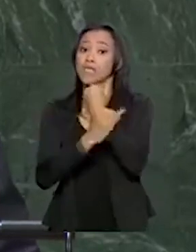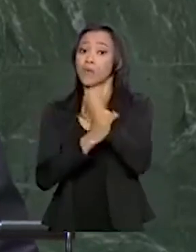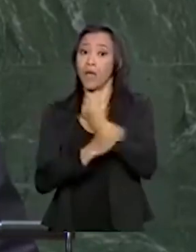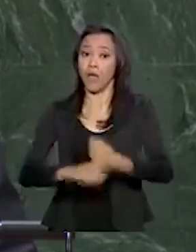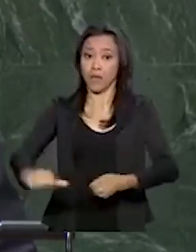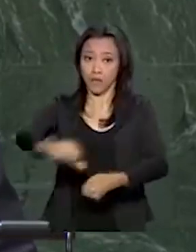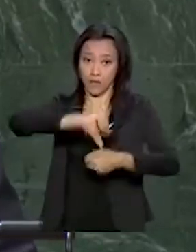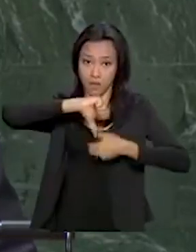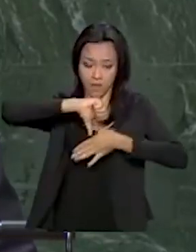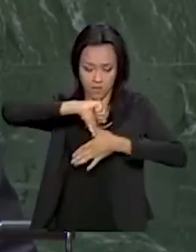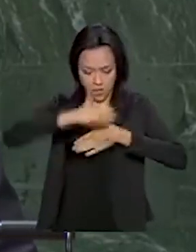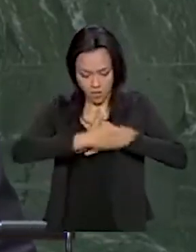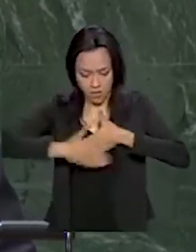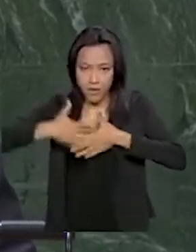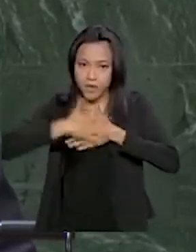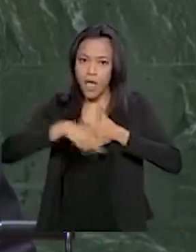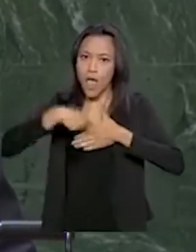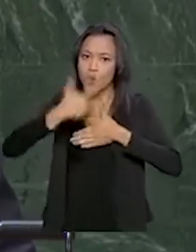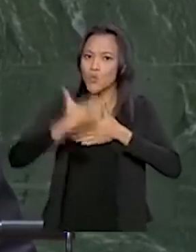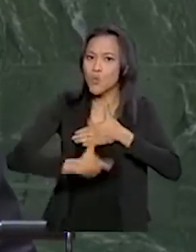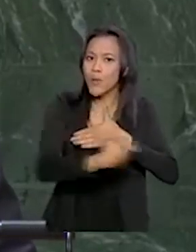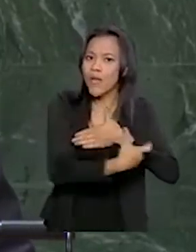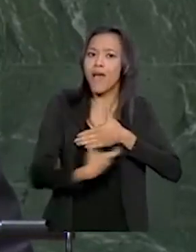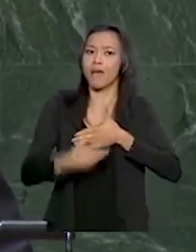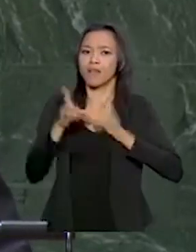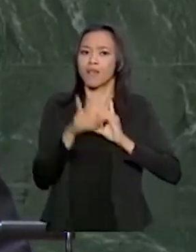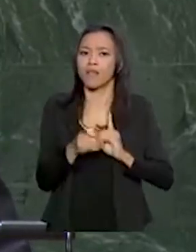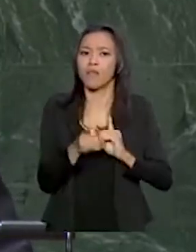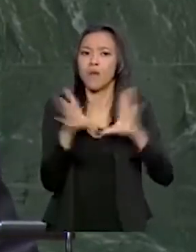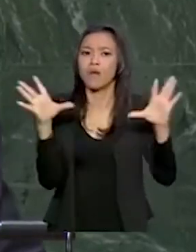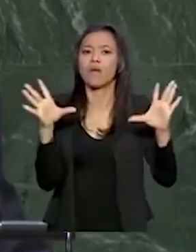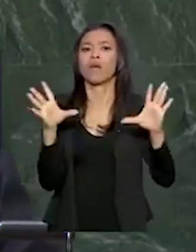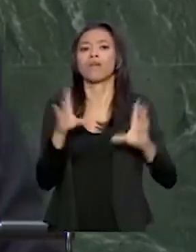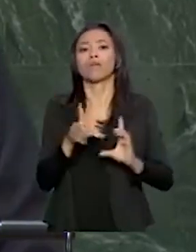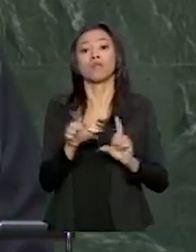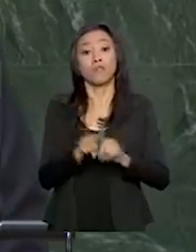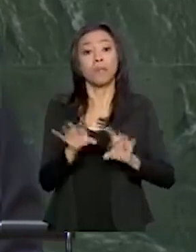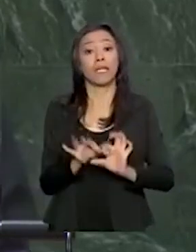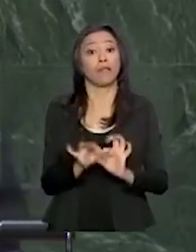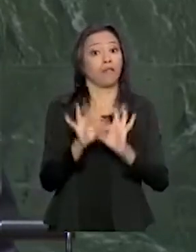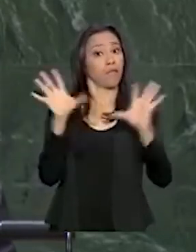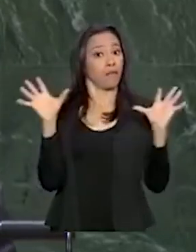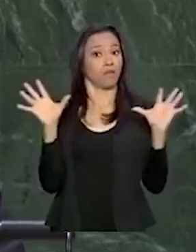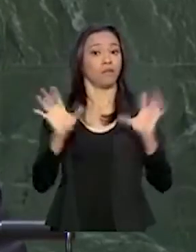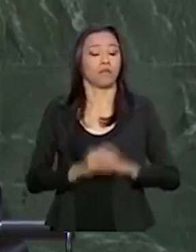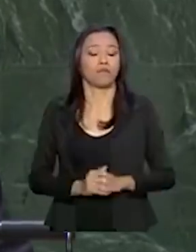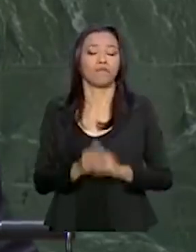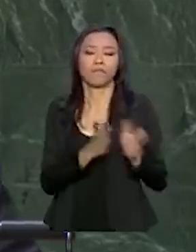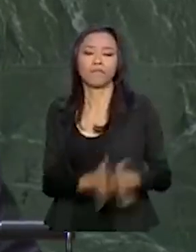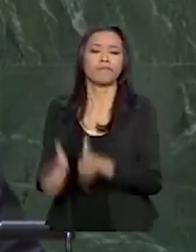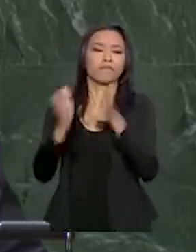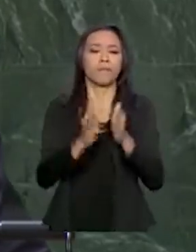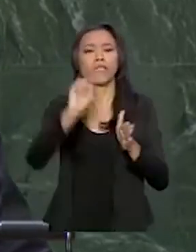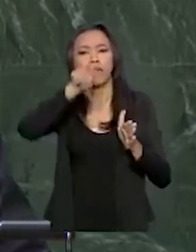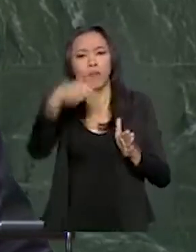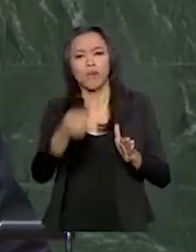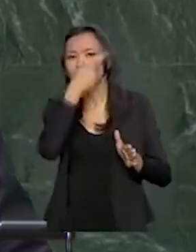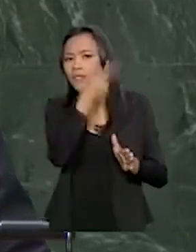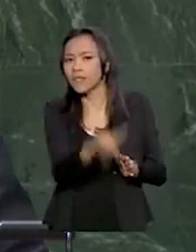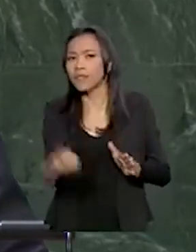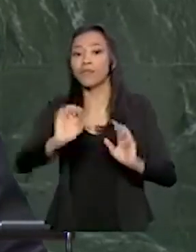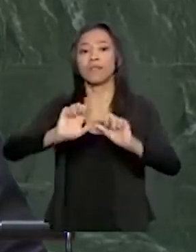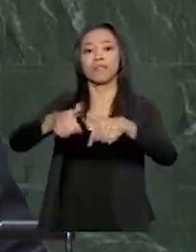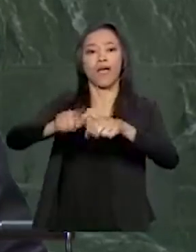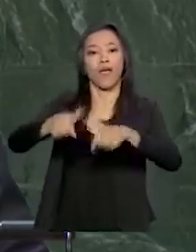consolide como um espaço de democracia e de liberdade. Na sequência, visitamos Israel,